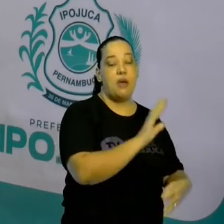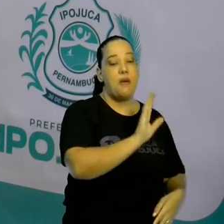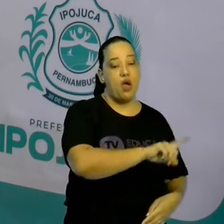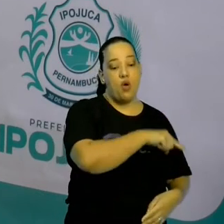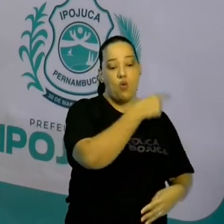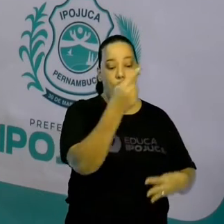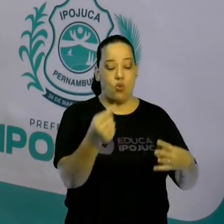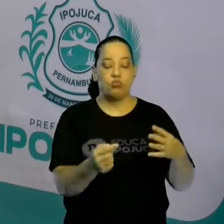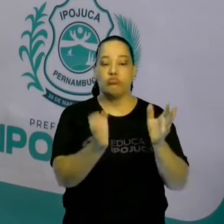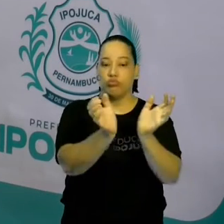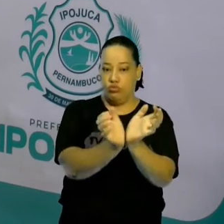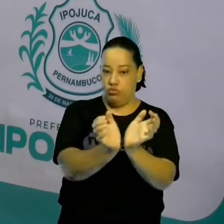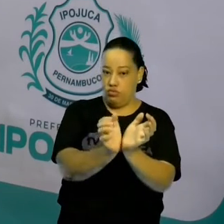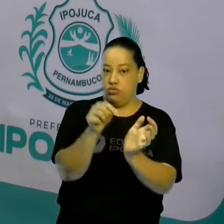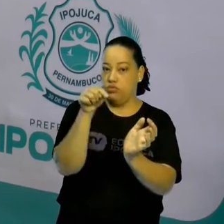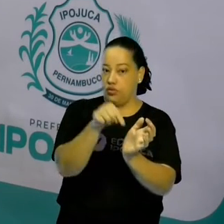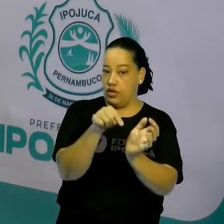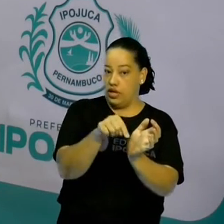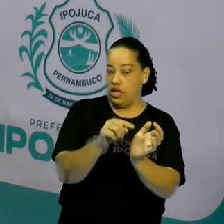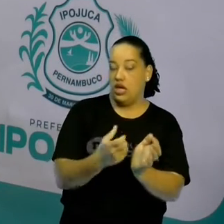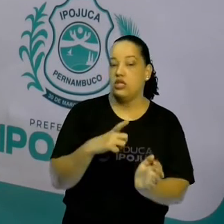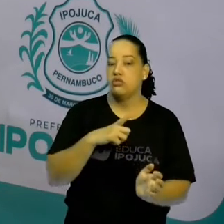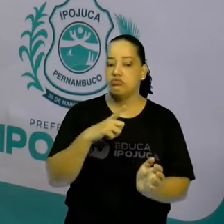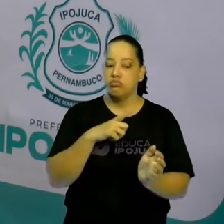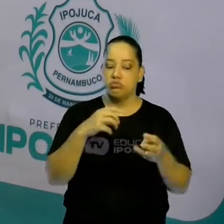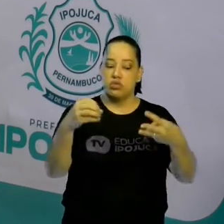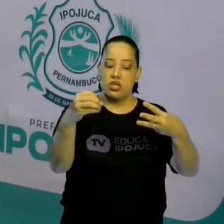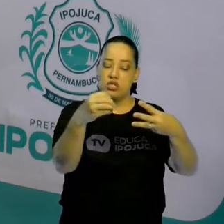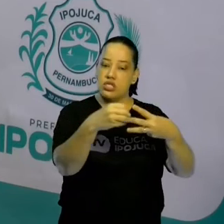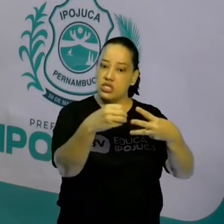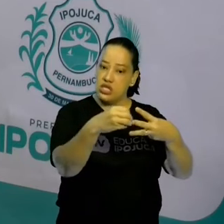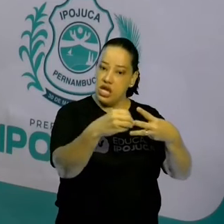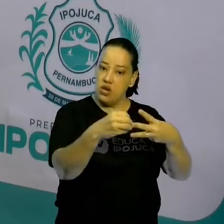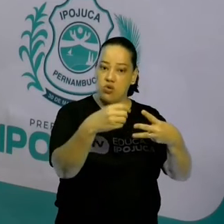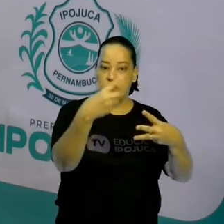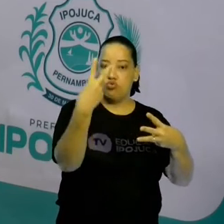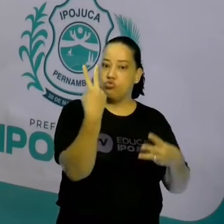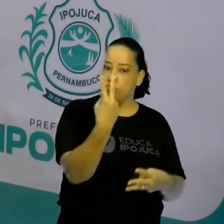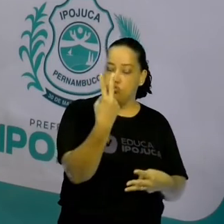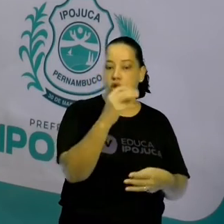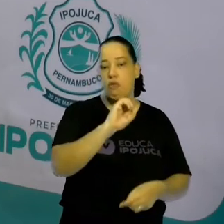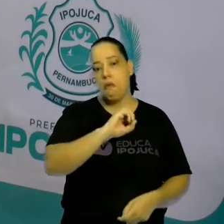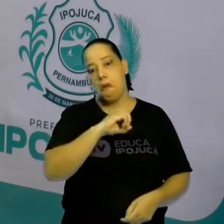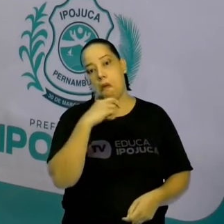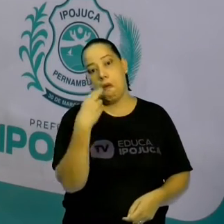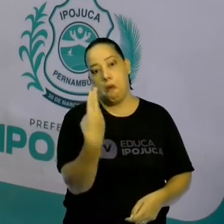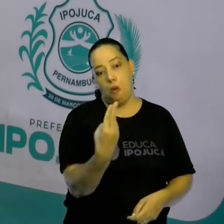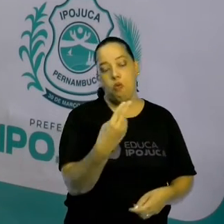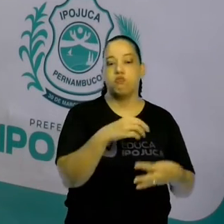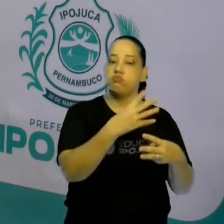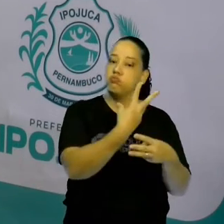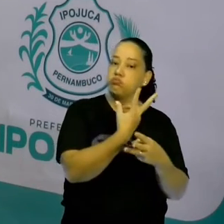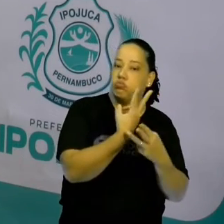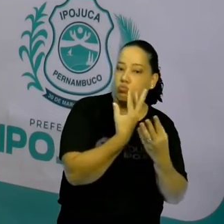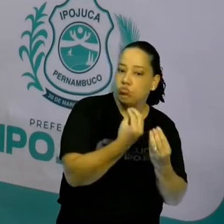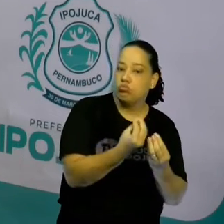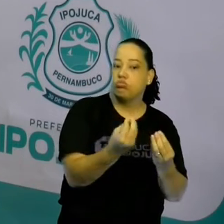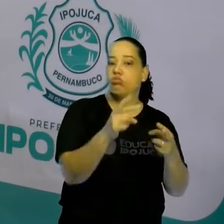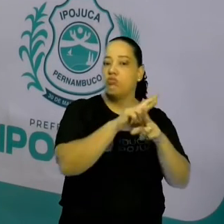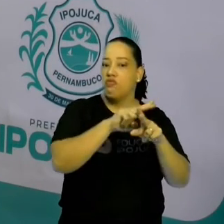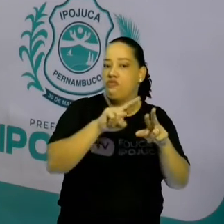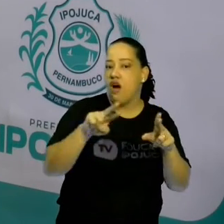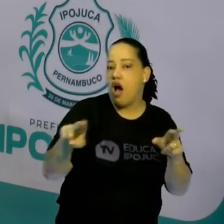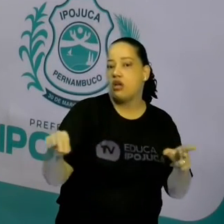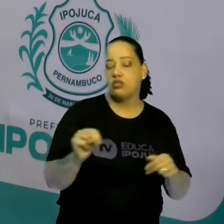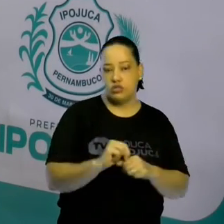pluricelulares, são aqueles formados por duas ou mais células. Ou seja, a maioria dos seres que existem no